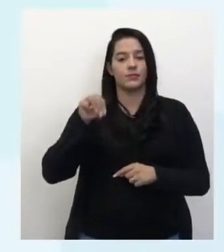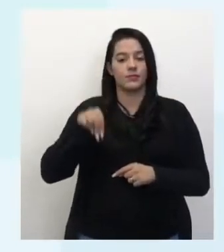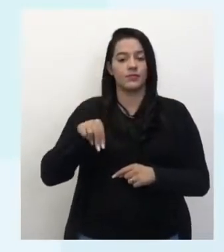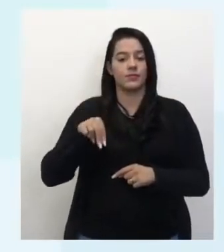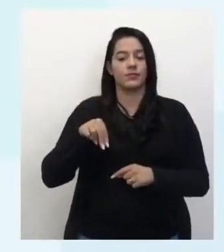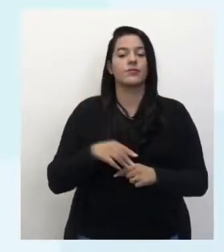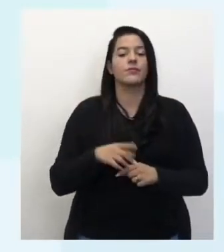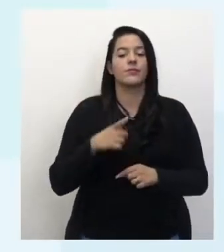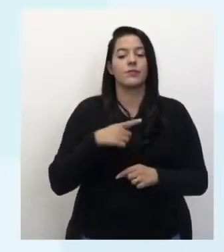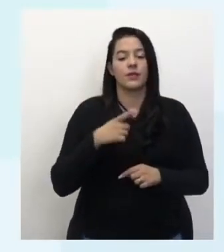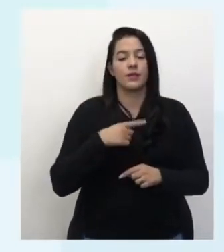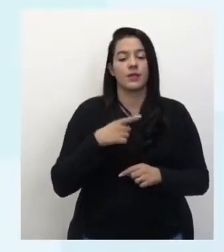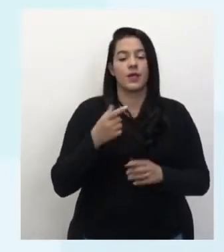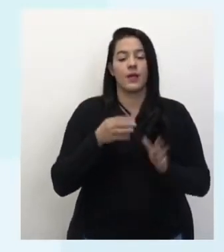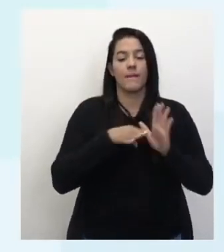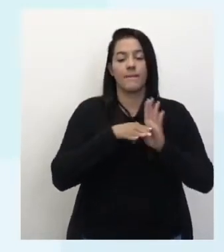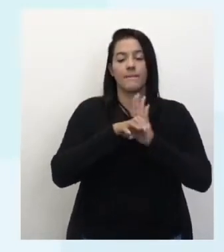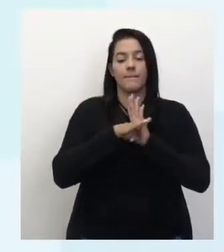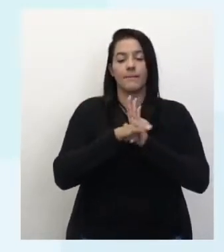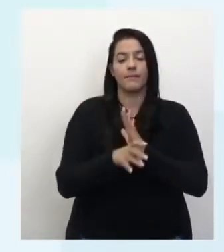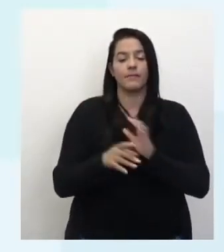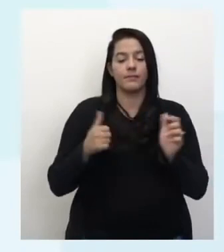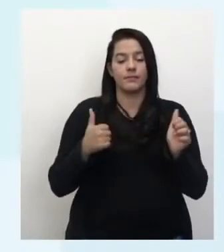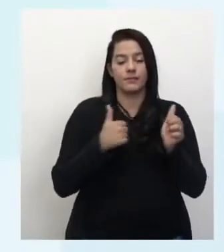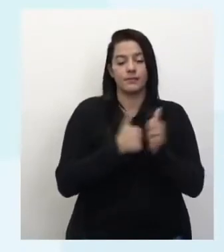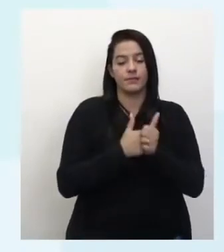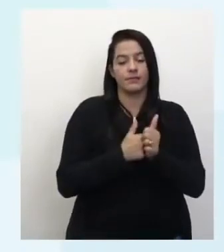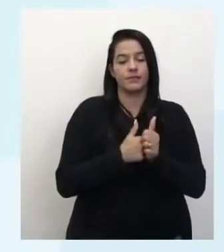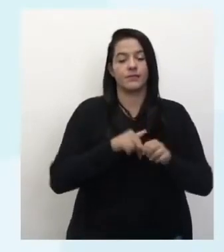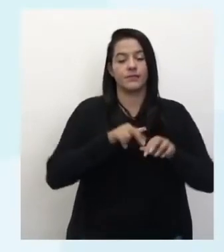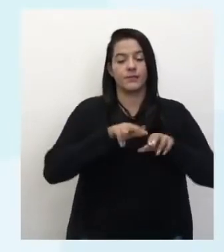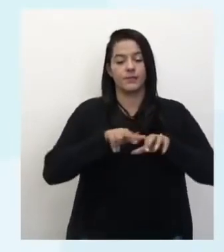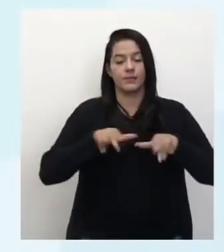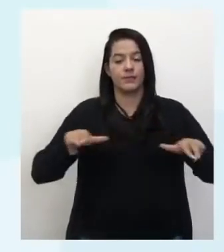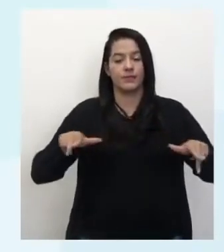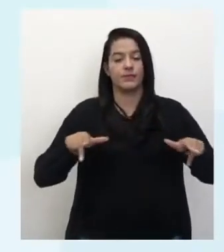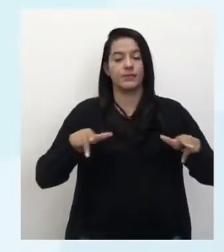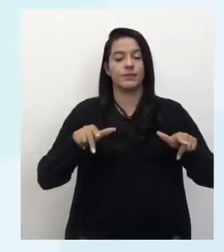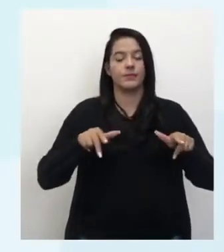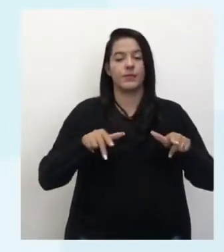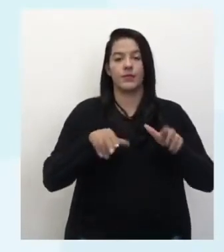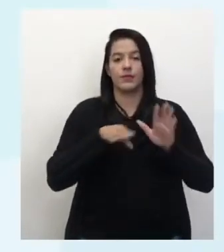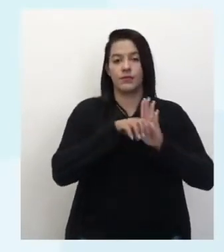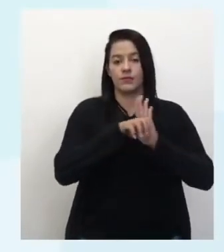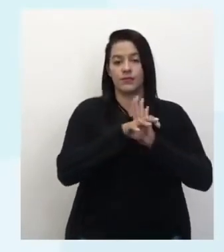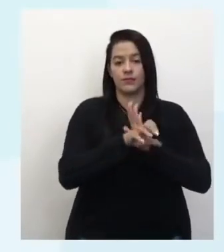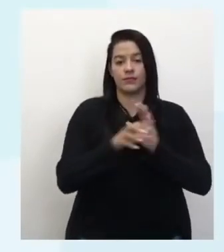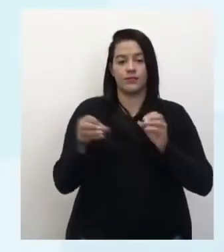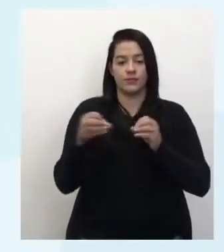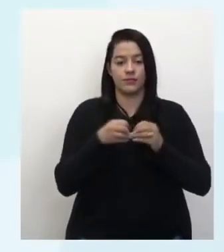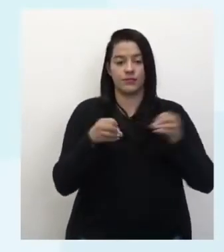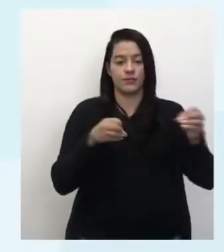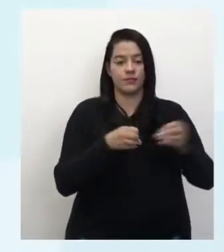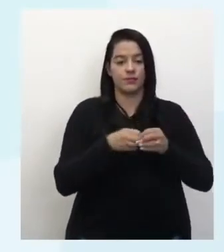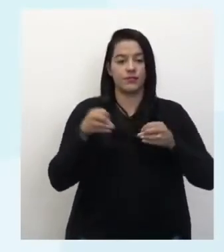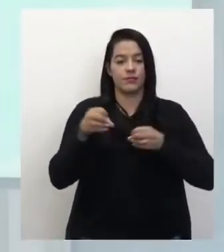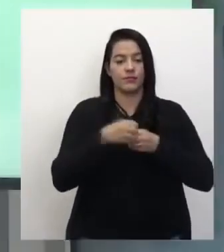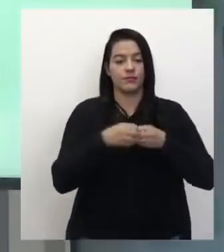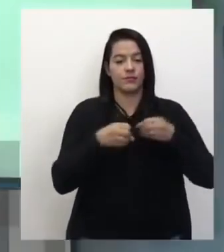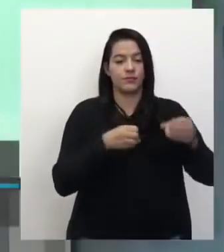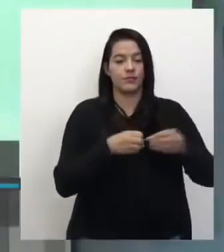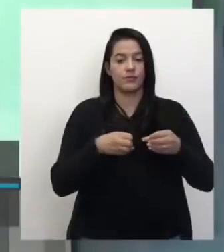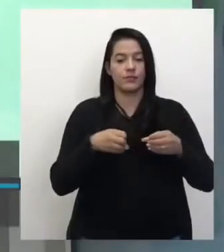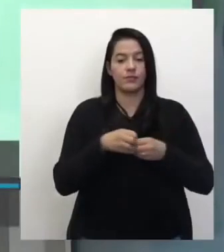aí o tamanho que é a bactéria perto desse risquinho. Tá bom? Aí são várias bactérias junto. Diga-se de passagem, são bacilos, né? Pelo